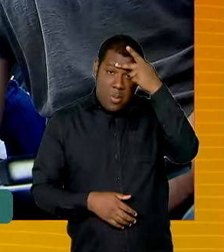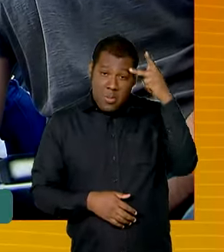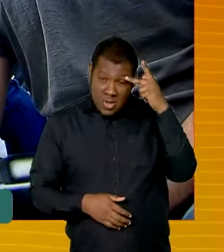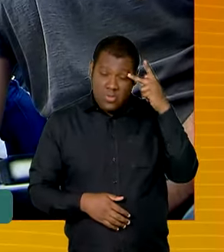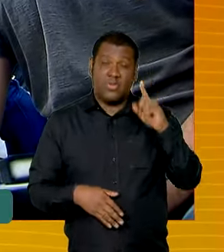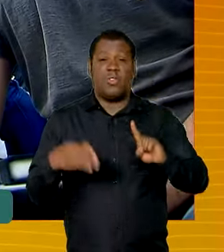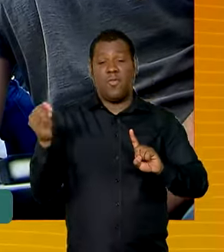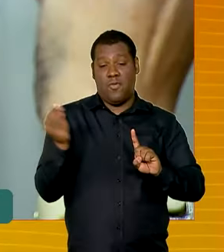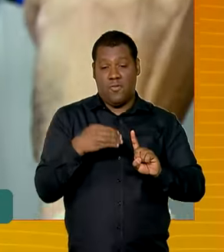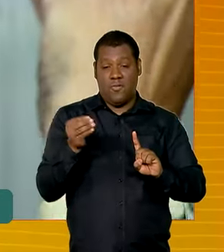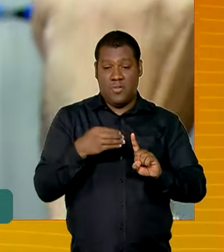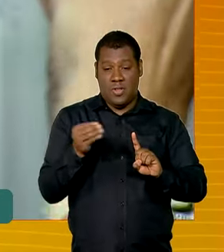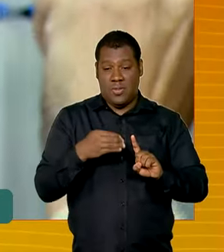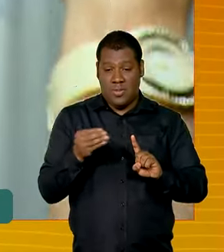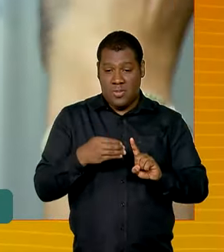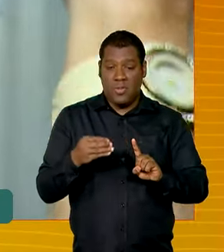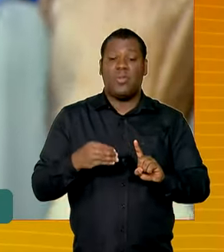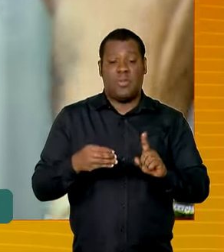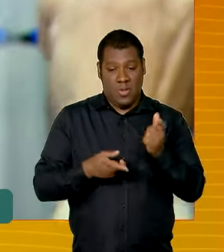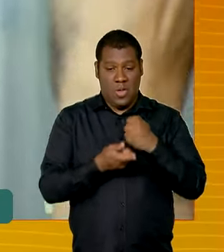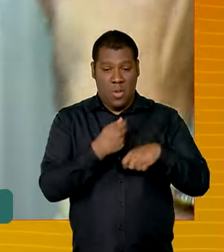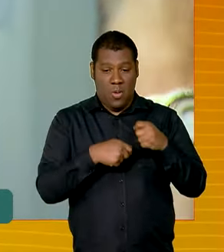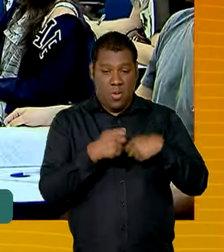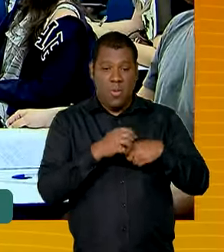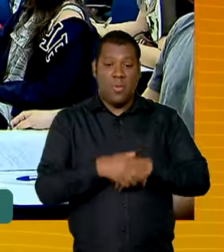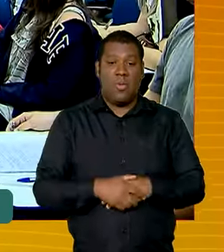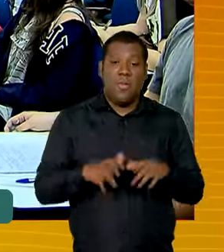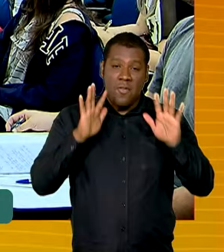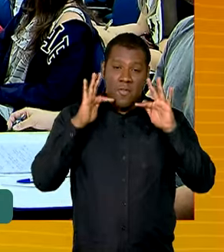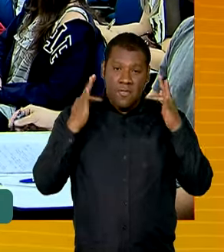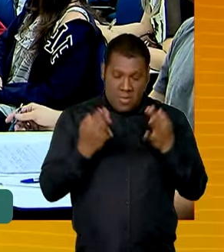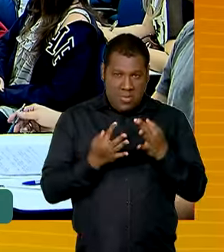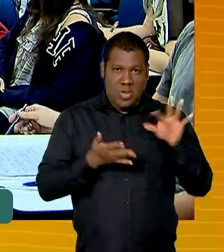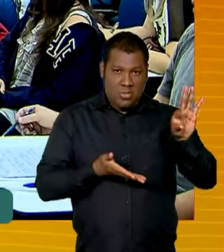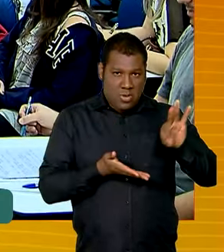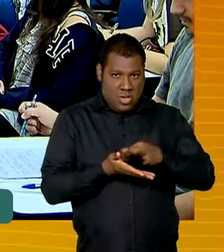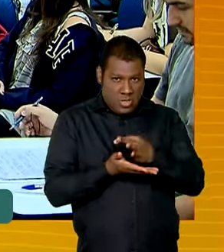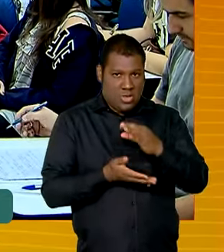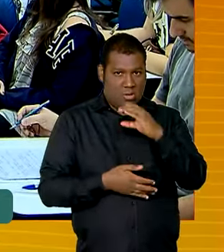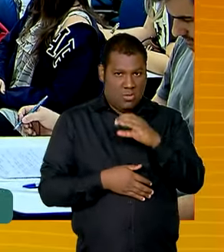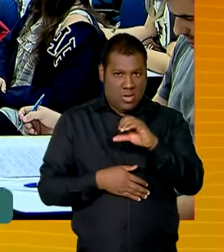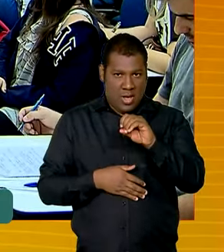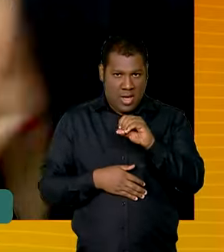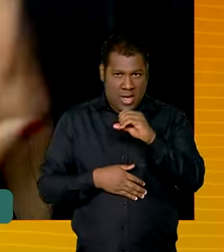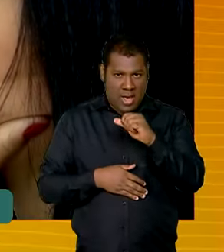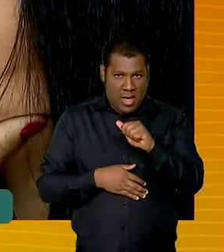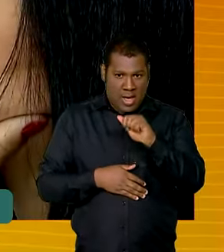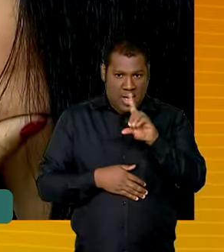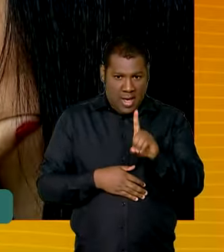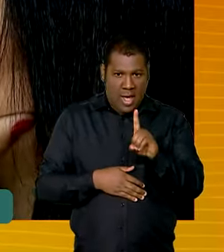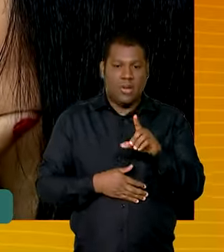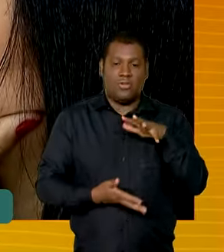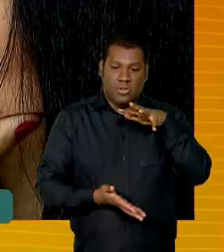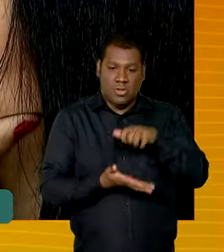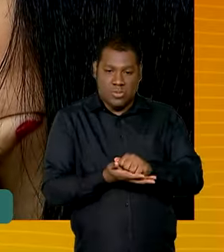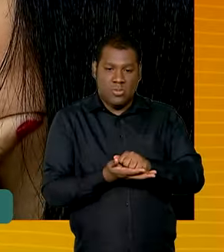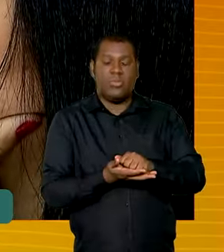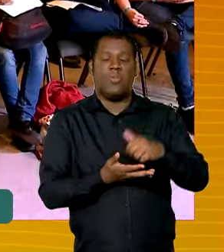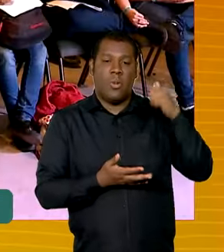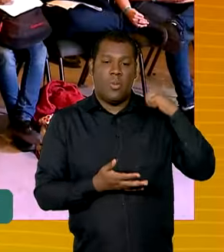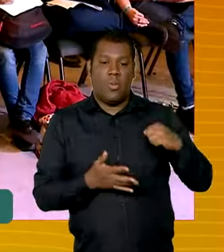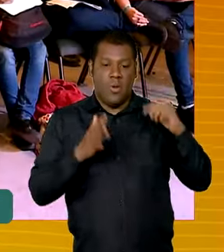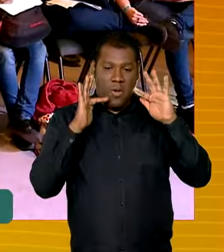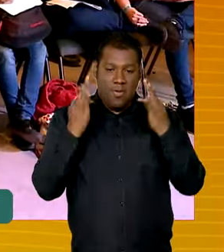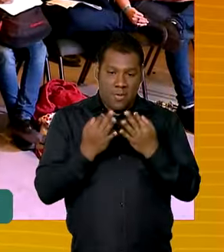vulnerabilidade socioeconômica com famílias inscritas no Cade Único. Lembrando que quem não